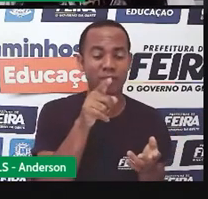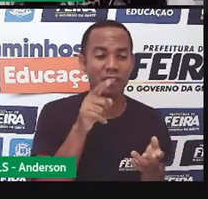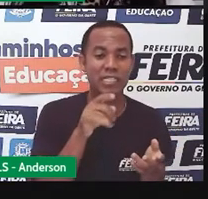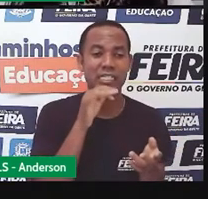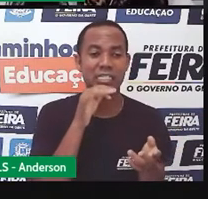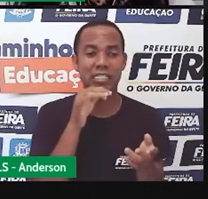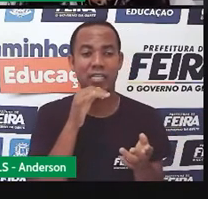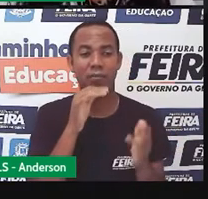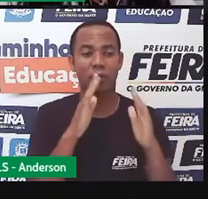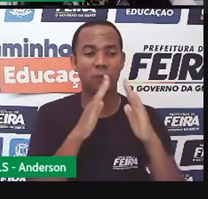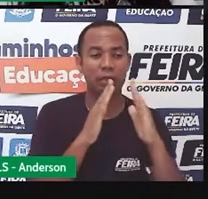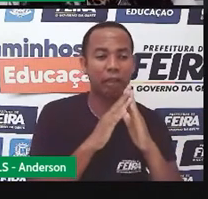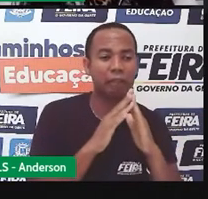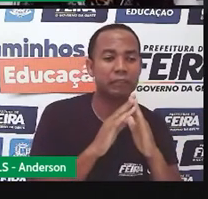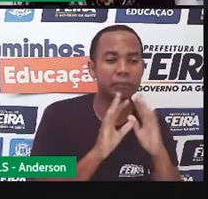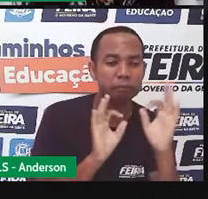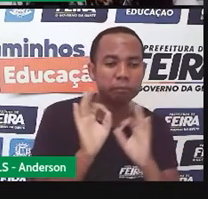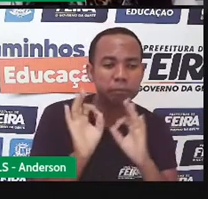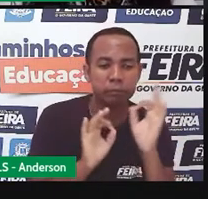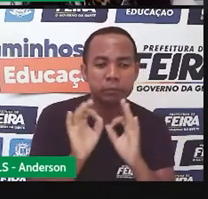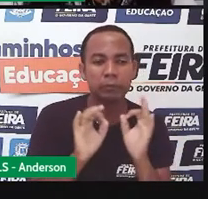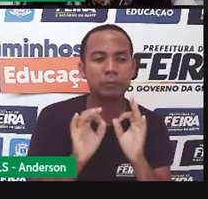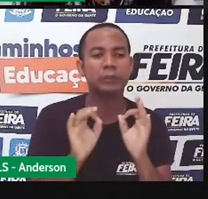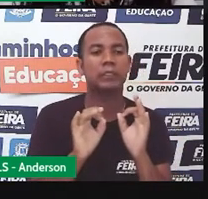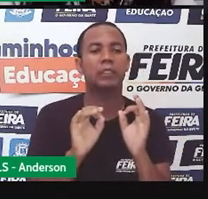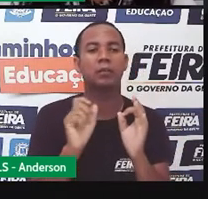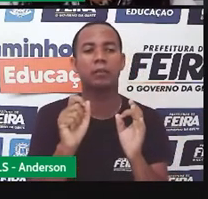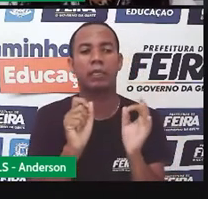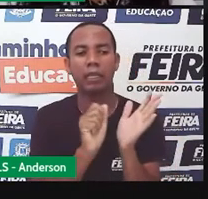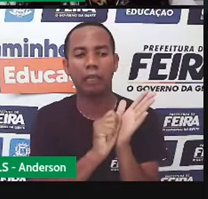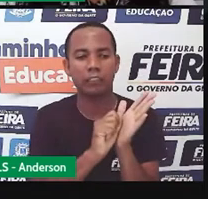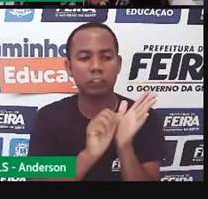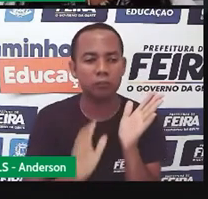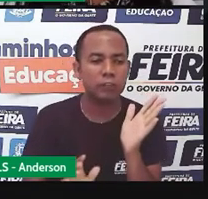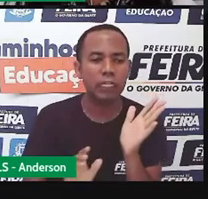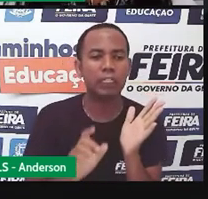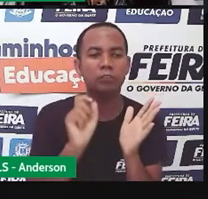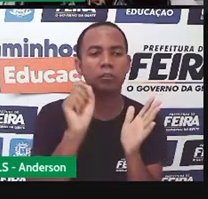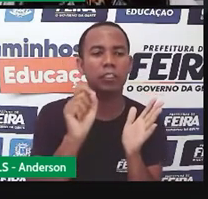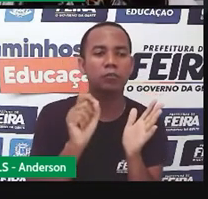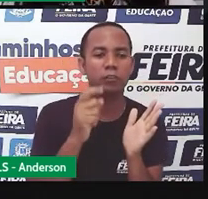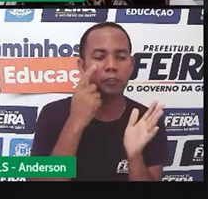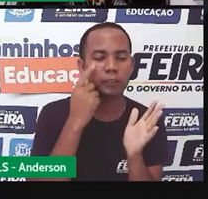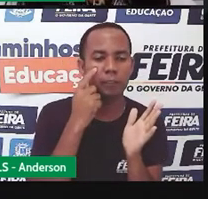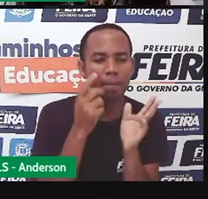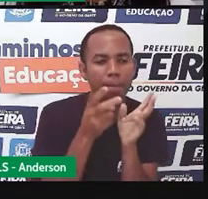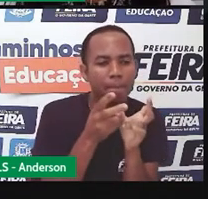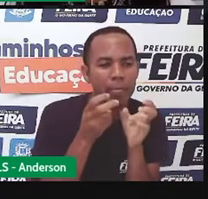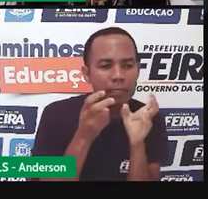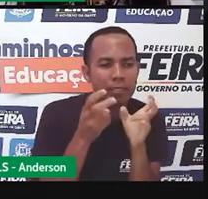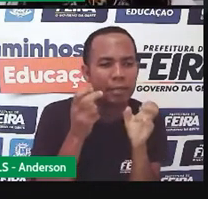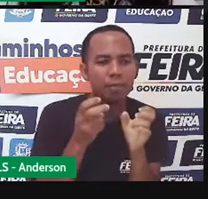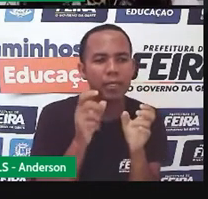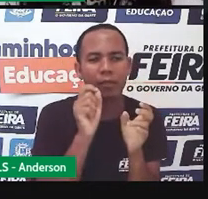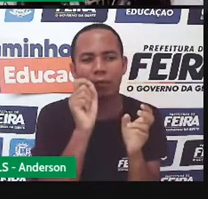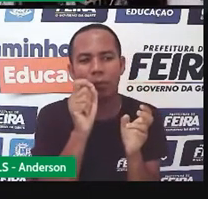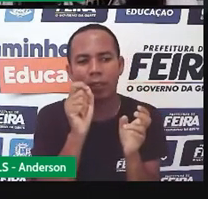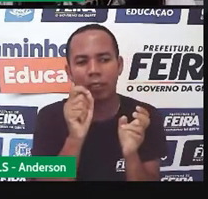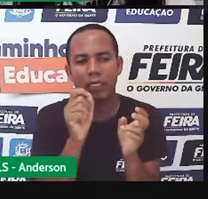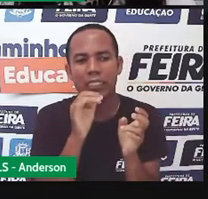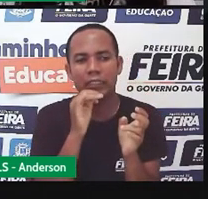sua atividade de prática da produção de texto, você vai ter que observar algo que esteja acontecendo